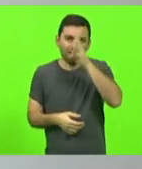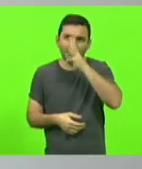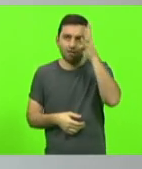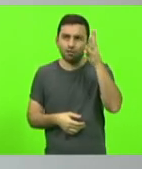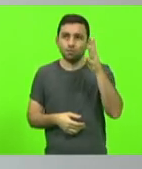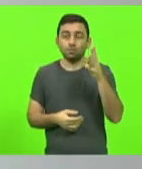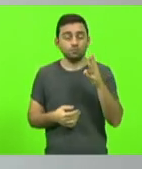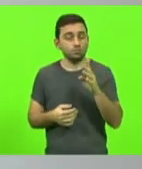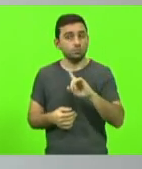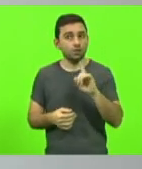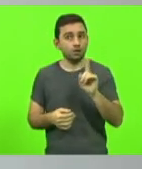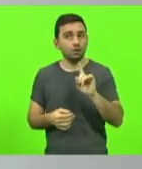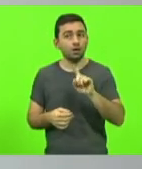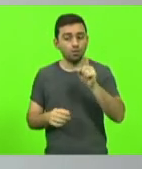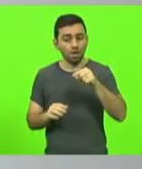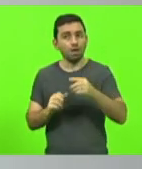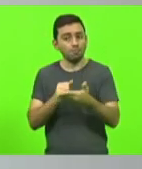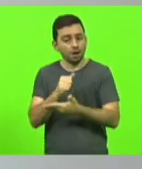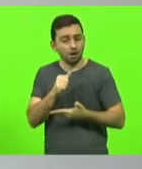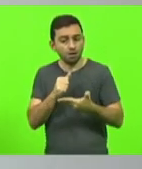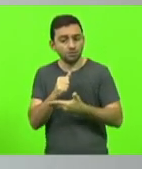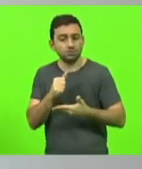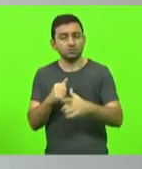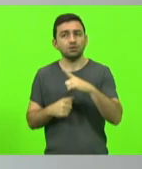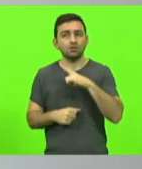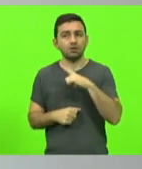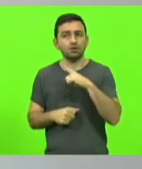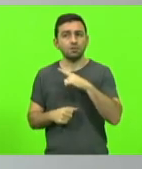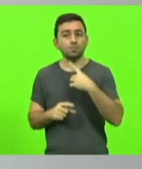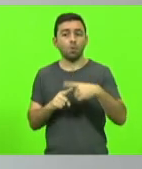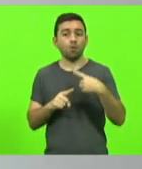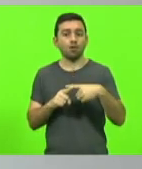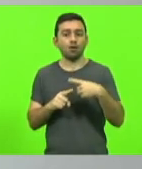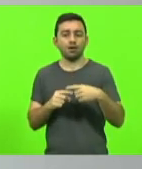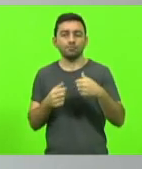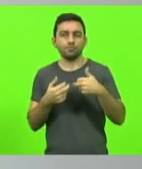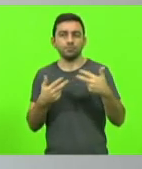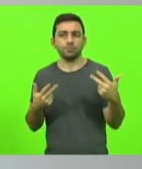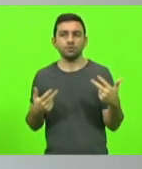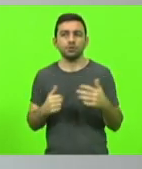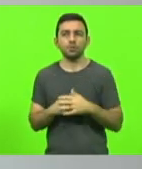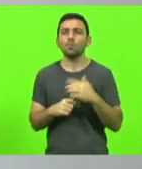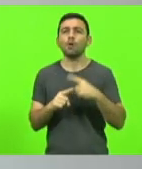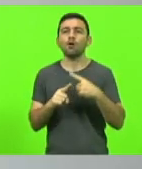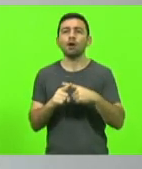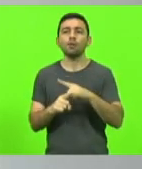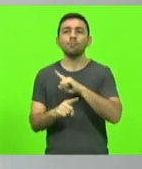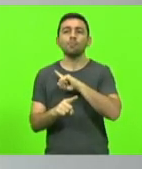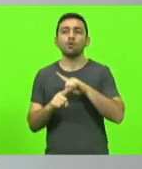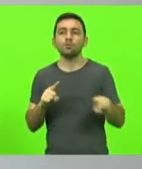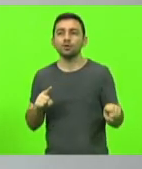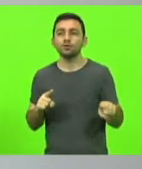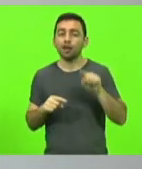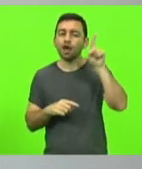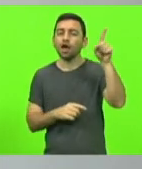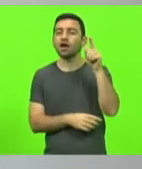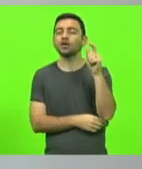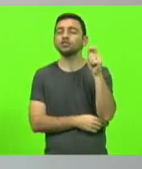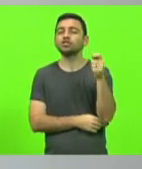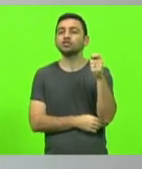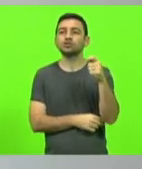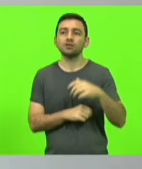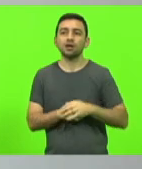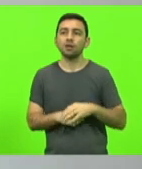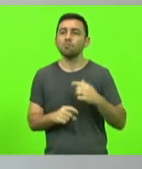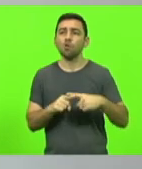altamente fundamentado, porque existe um porquê. Por que foi proibido o deputado Nils Perlano na Argentina? Por que